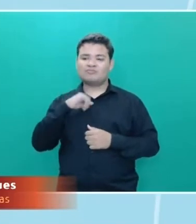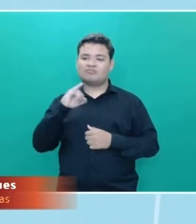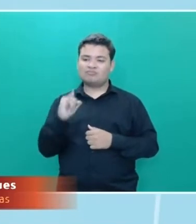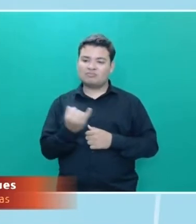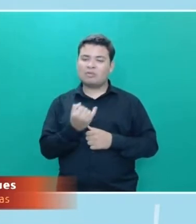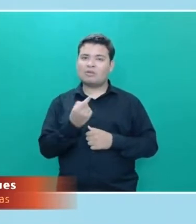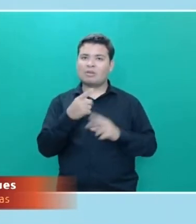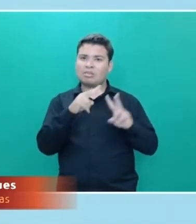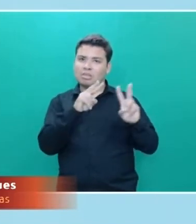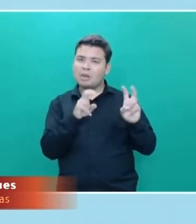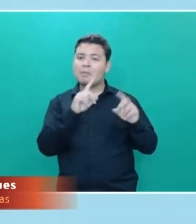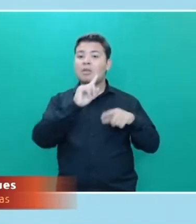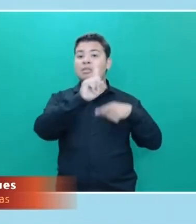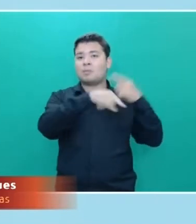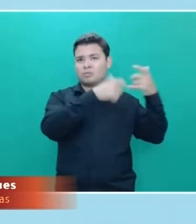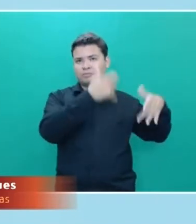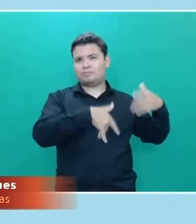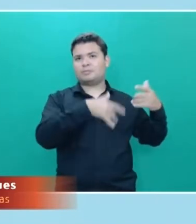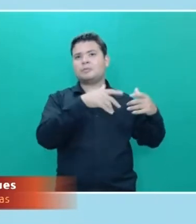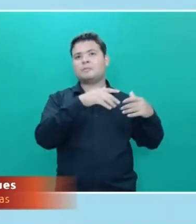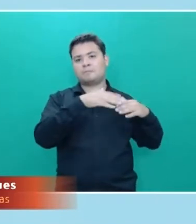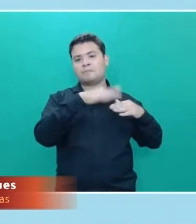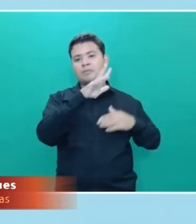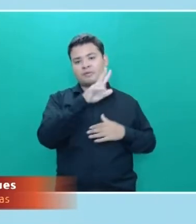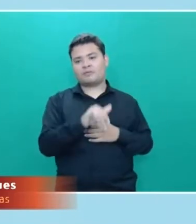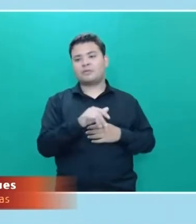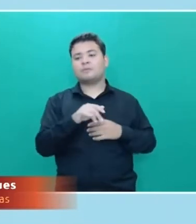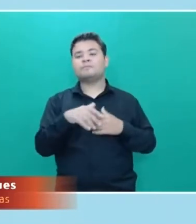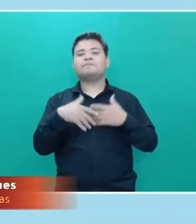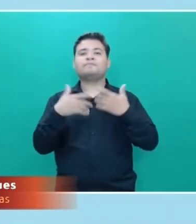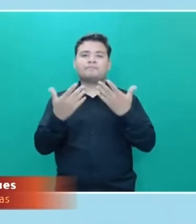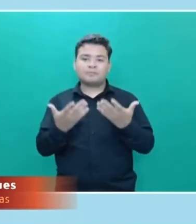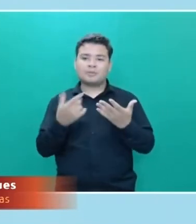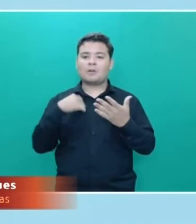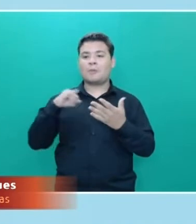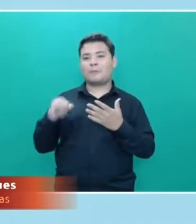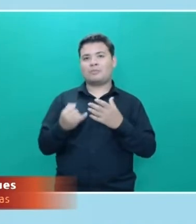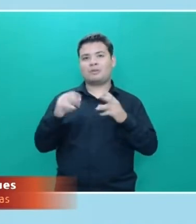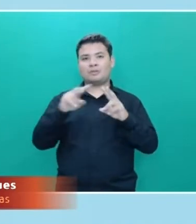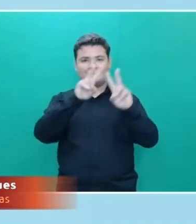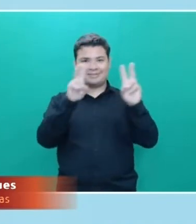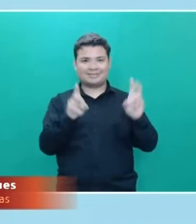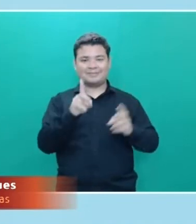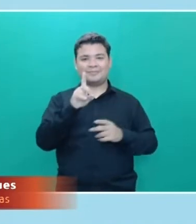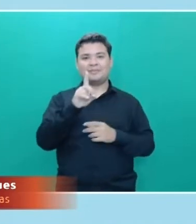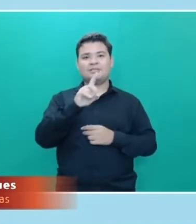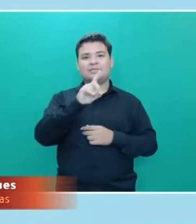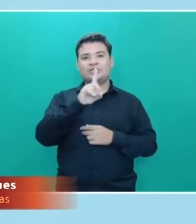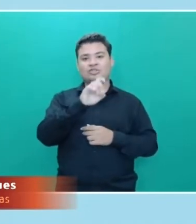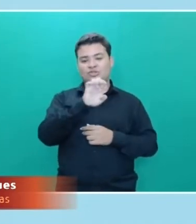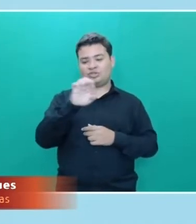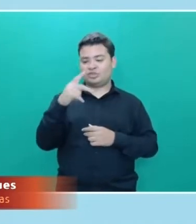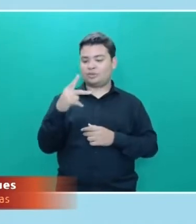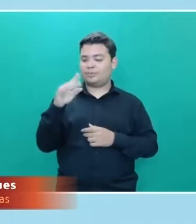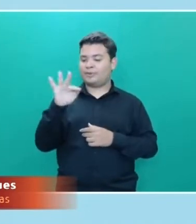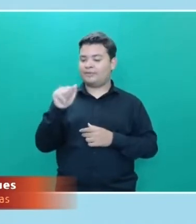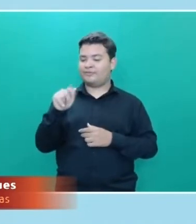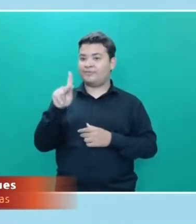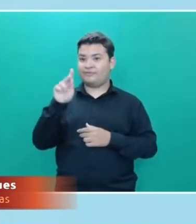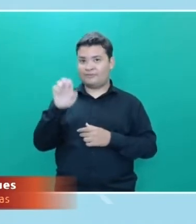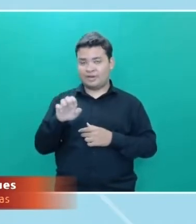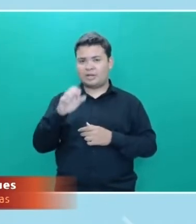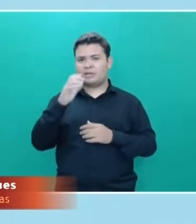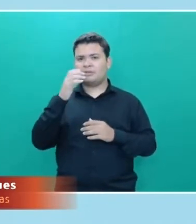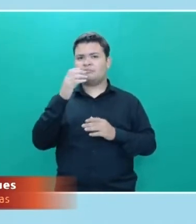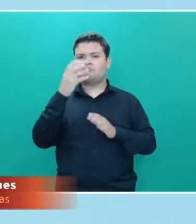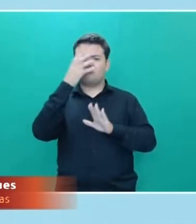próximo bloco, com um artéreo especial da UNBTV, que fala sobre deepfake, que é um recurso ainda mais tecnológico